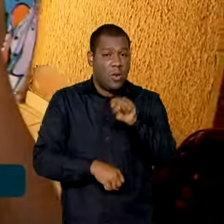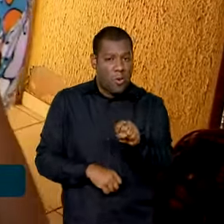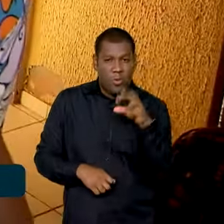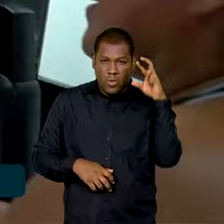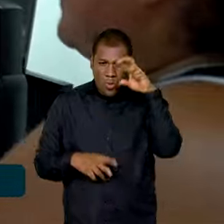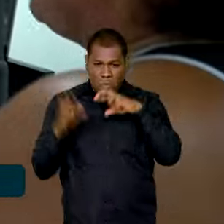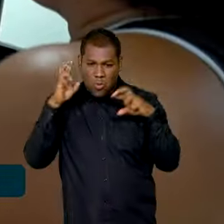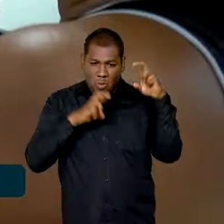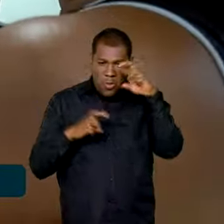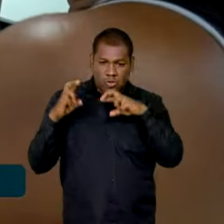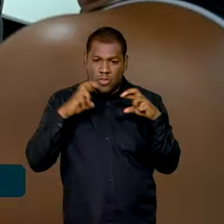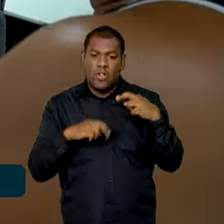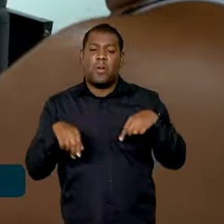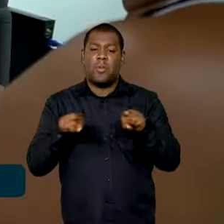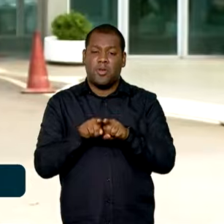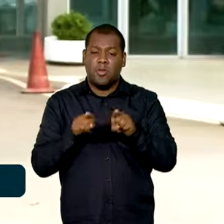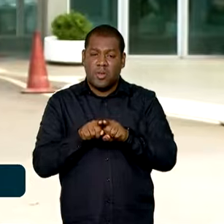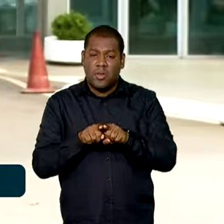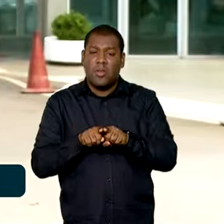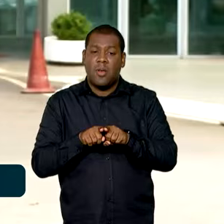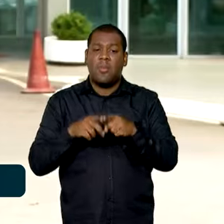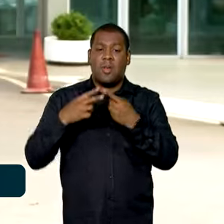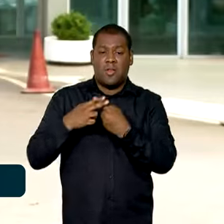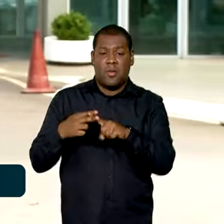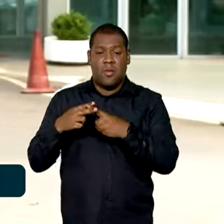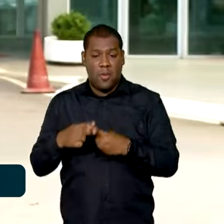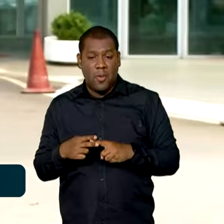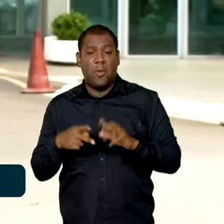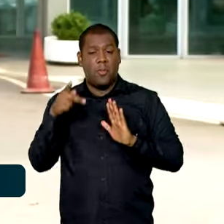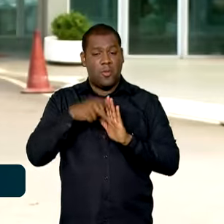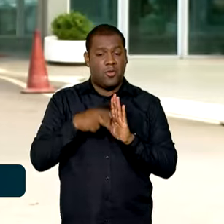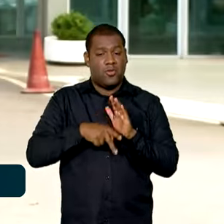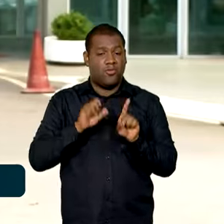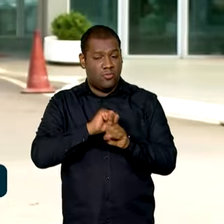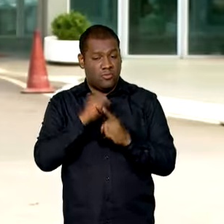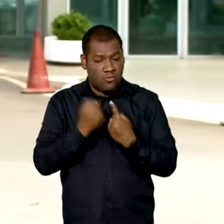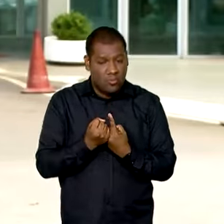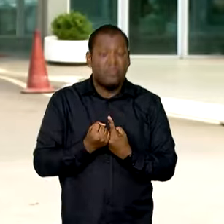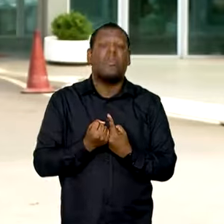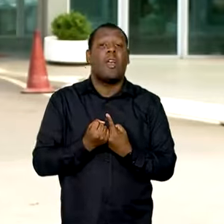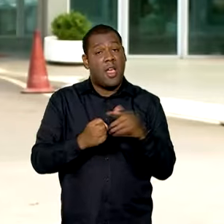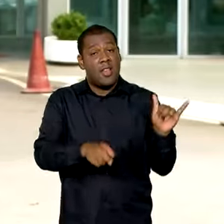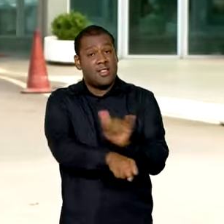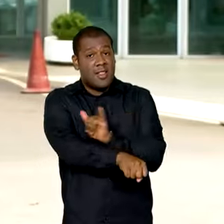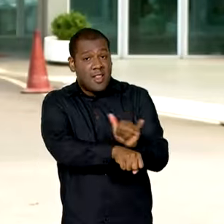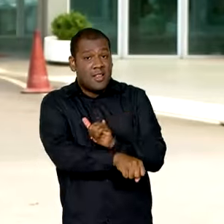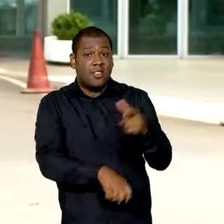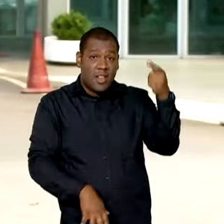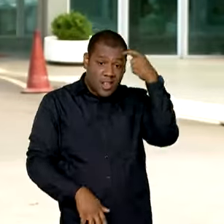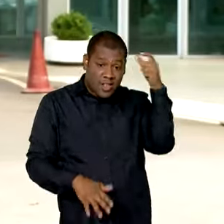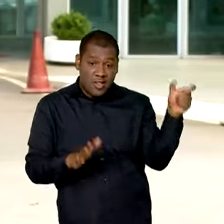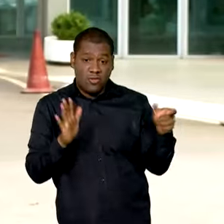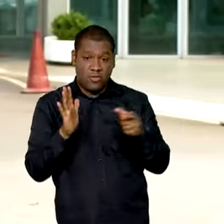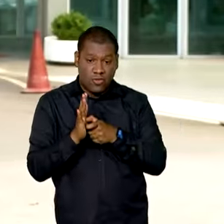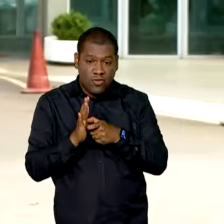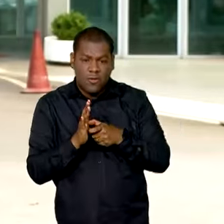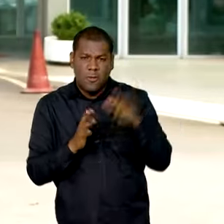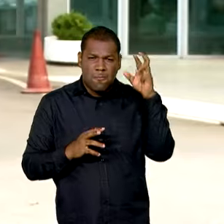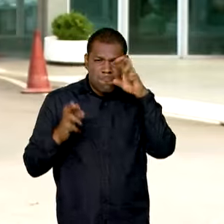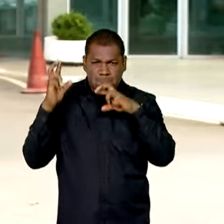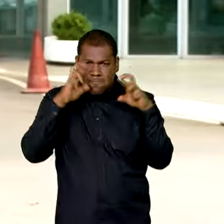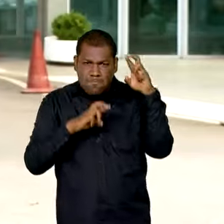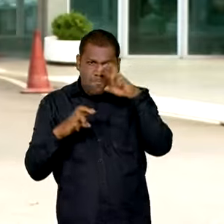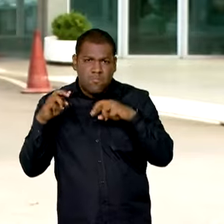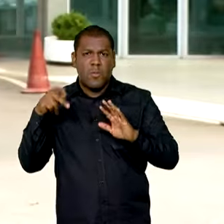e melhorias nos programas sociais. Uma novidade é o uso de inteligência artificial para fiscalizar o programa. O governo